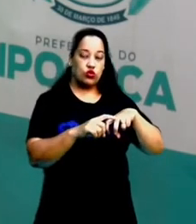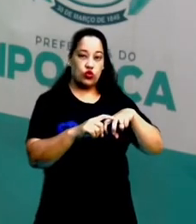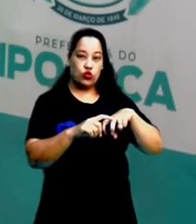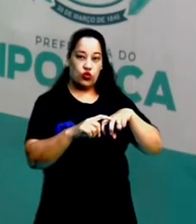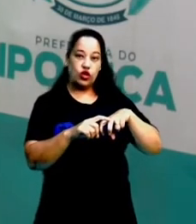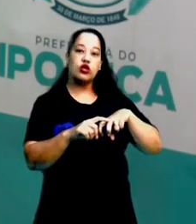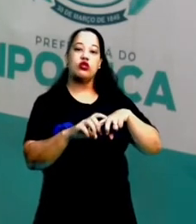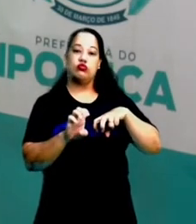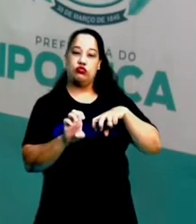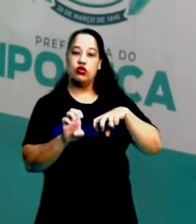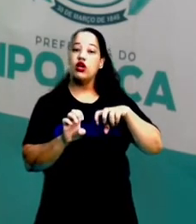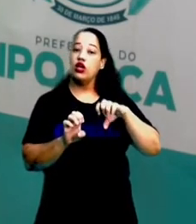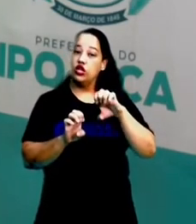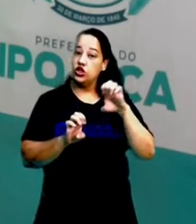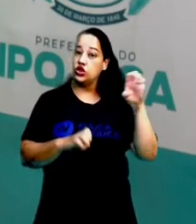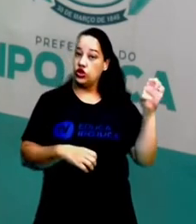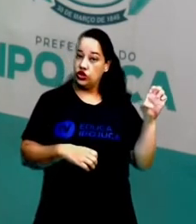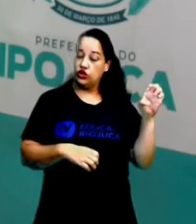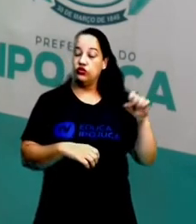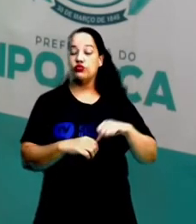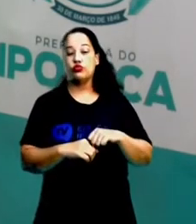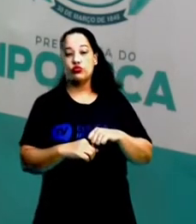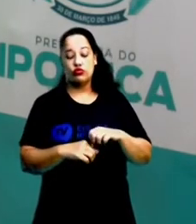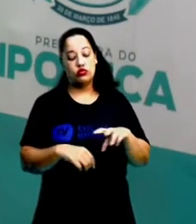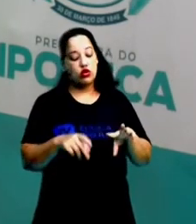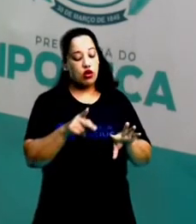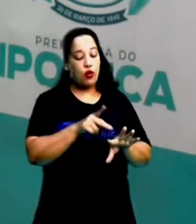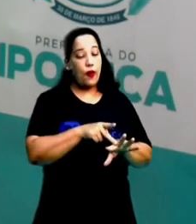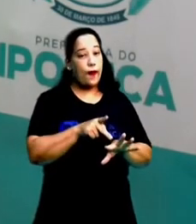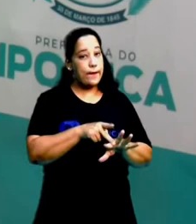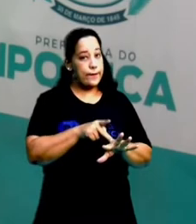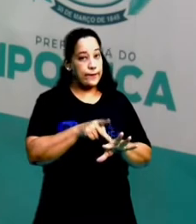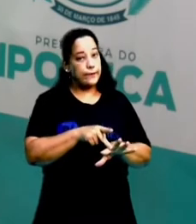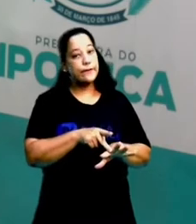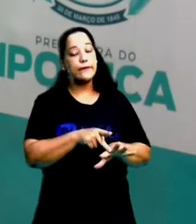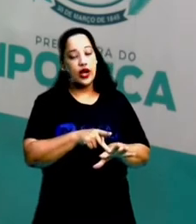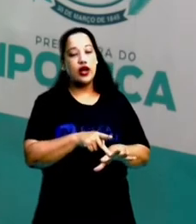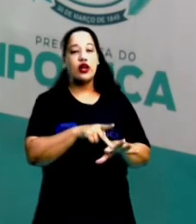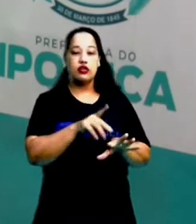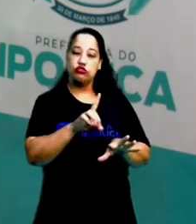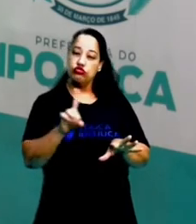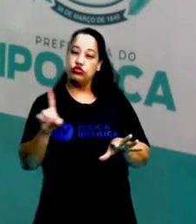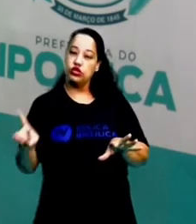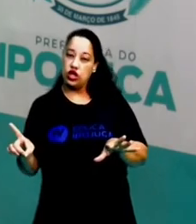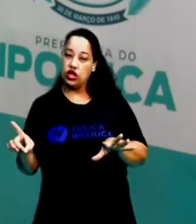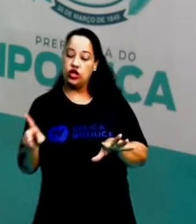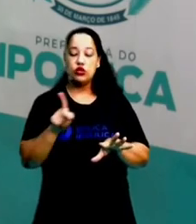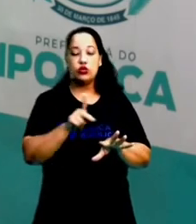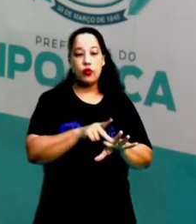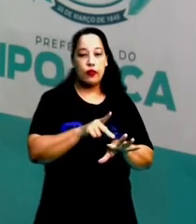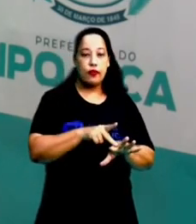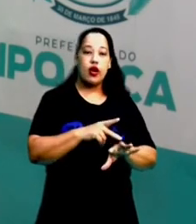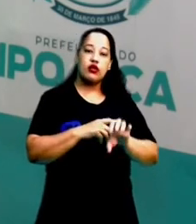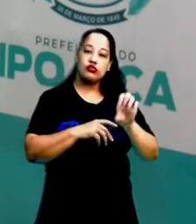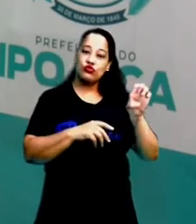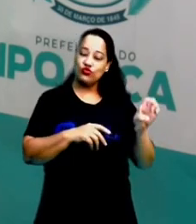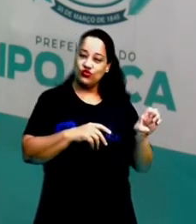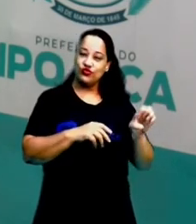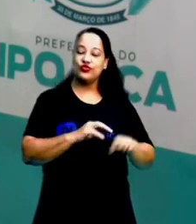esquerdo, o pé direito e o pé esquerdo.